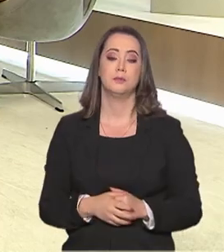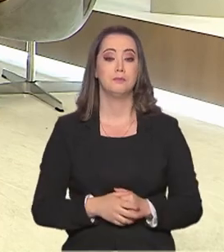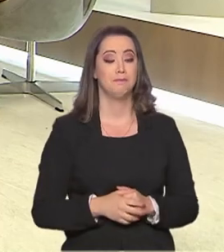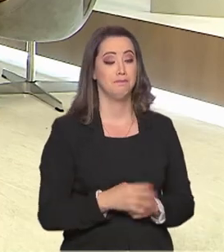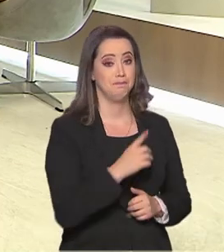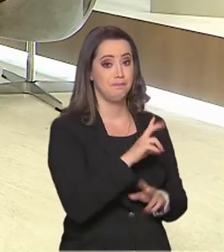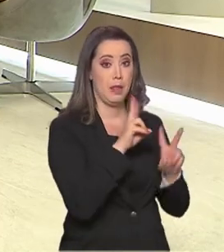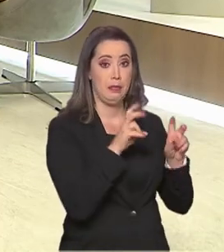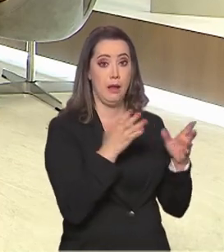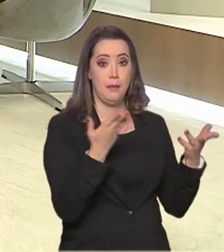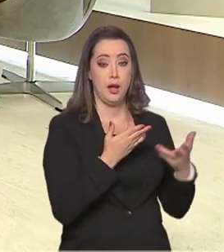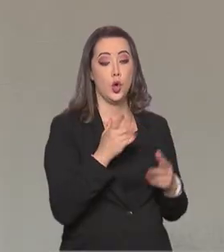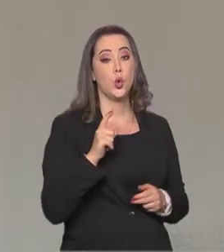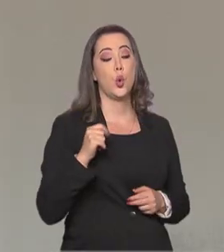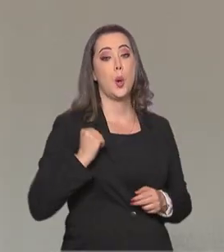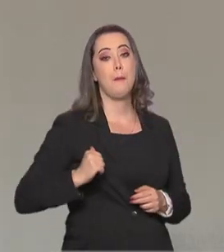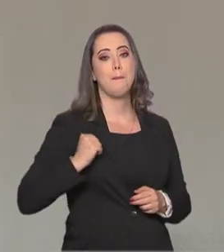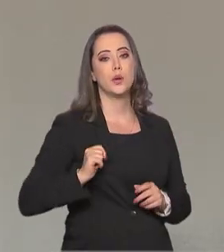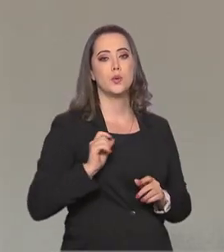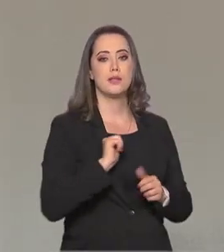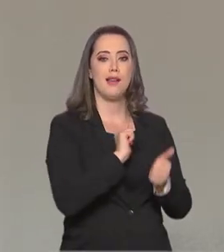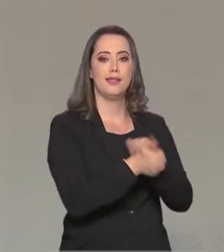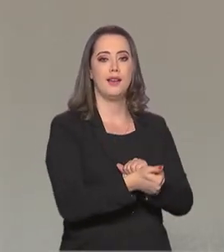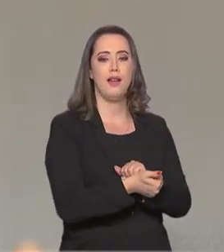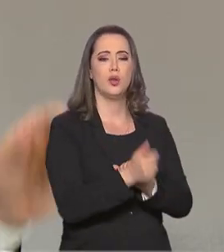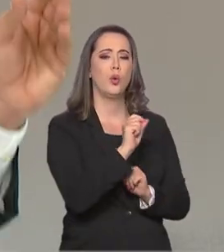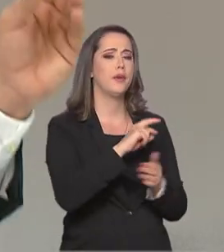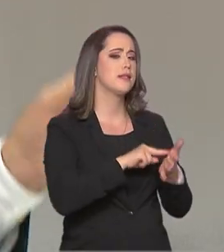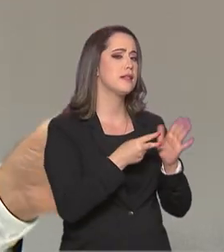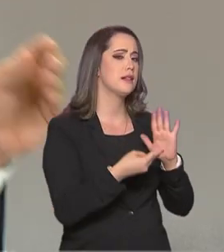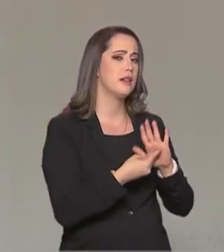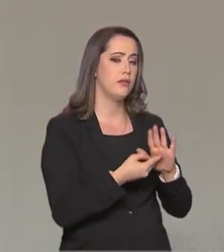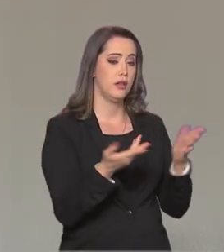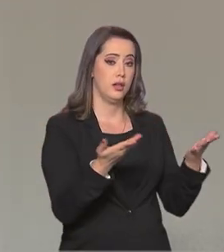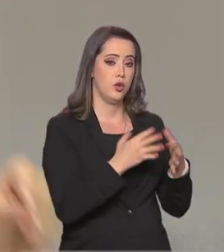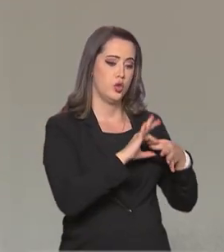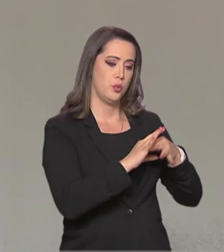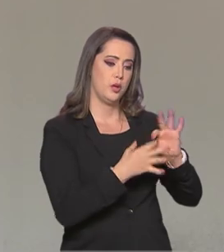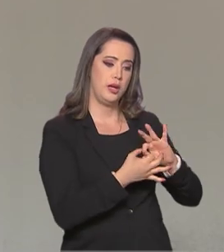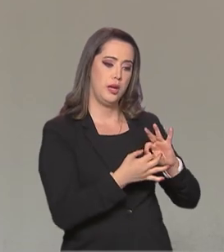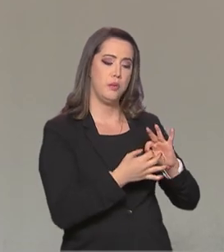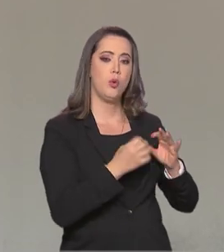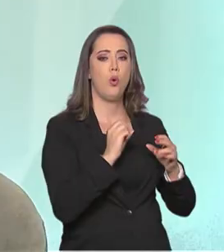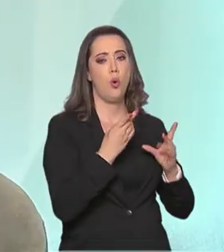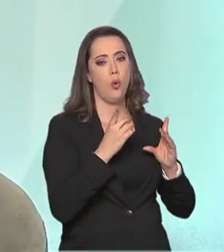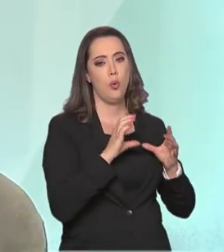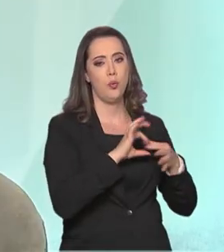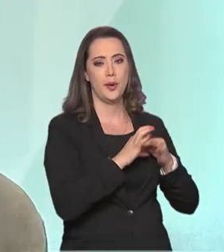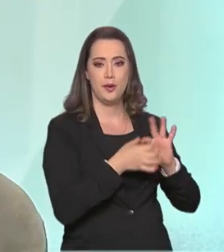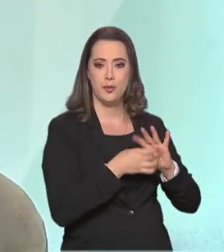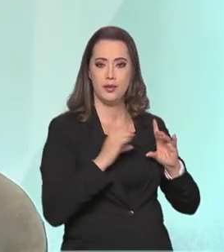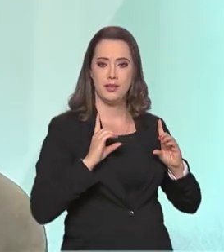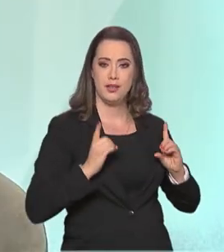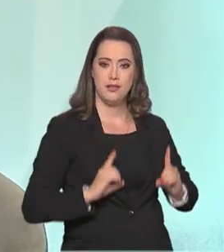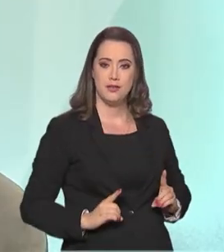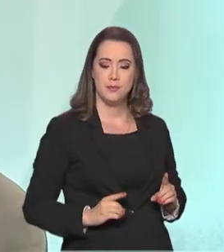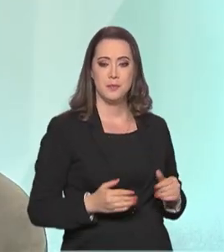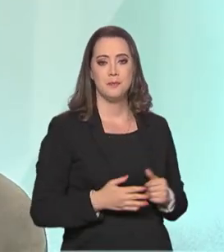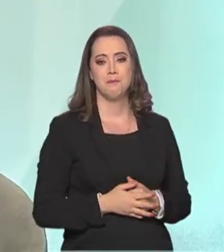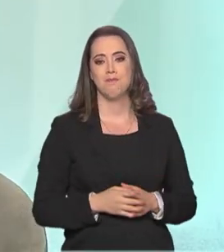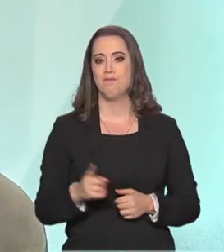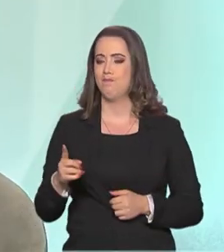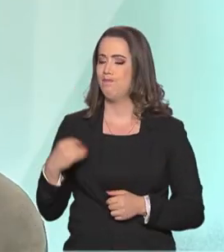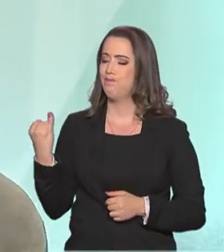Atleta, o significa o Bolsa Atleta para o esporte olímpico e paralímpico brasileiro? Nossa, o Bolsa Atleta é um